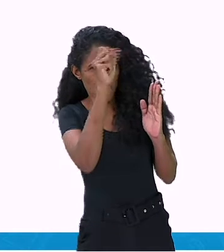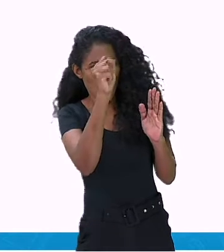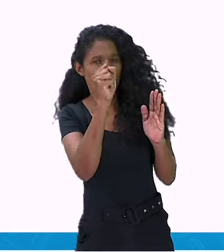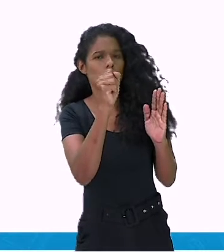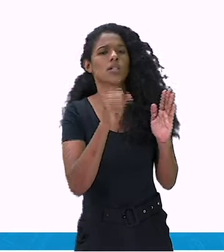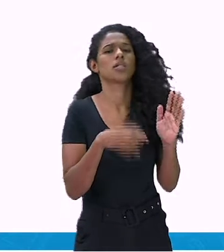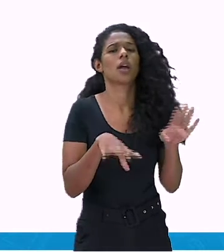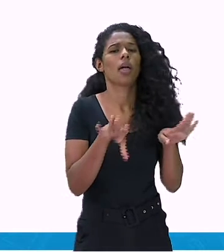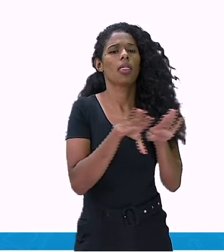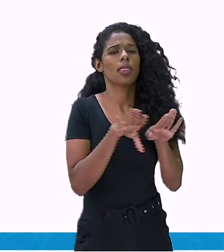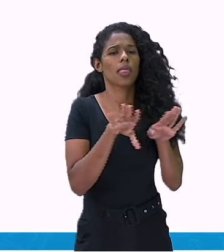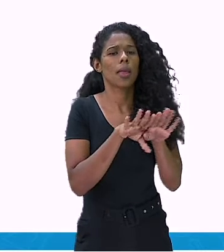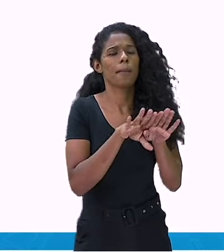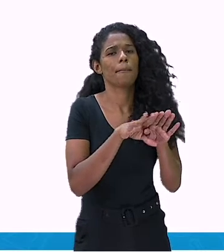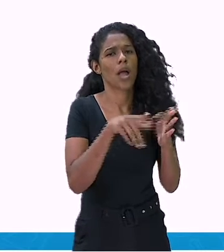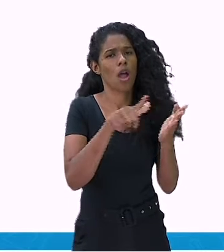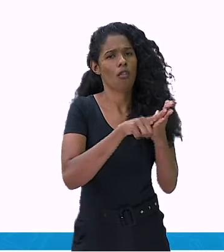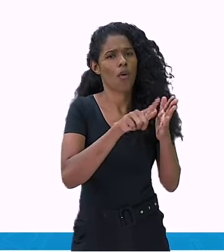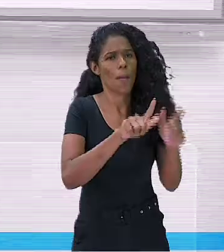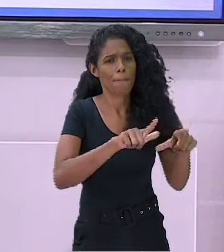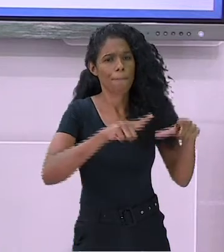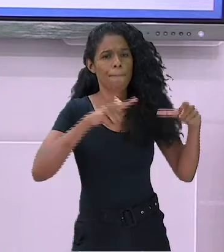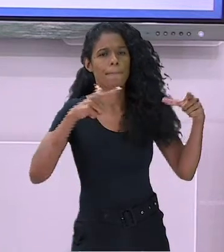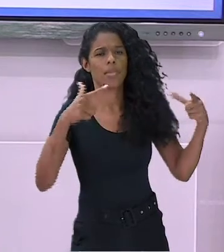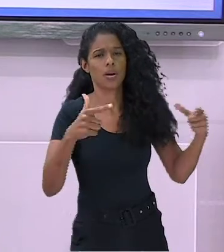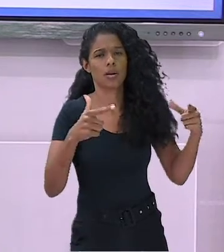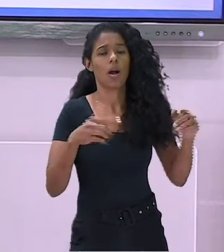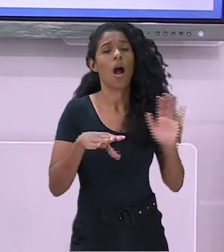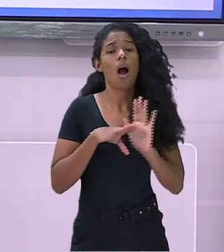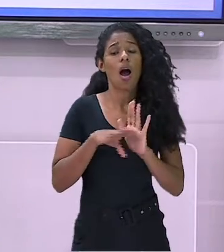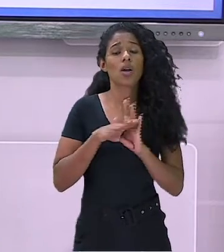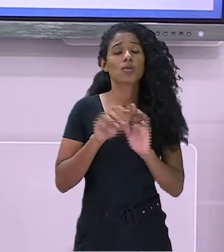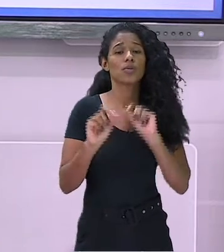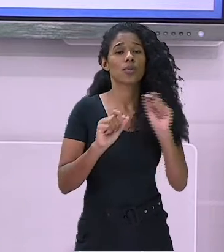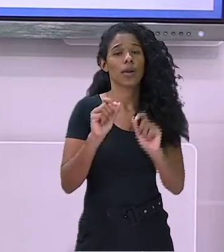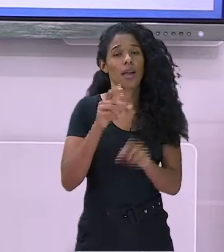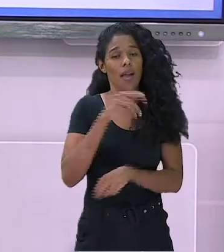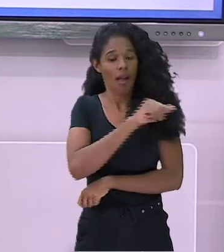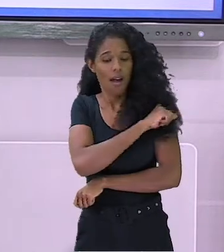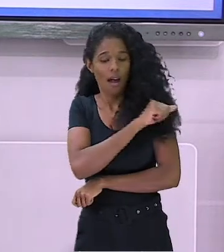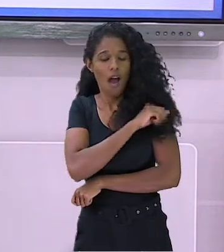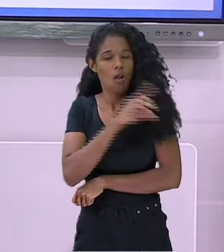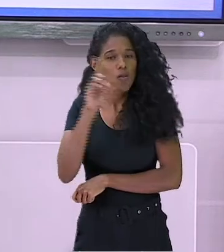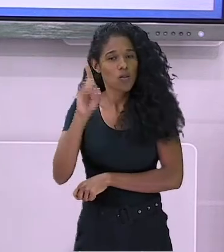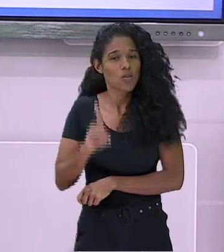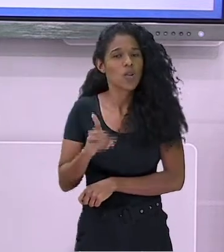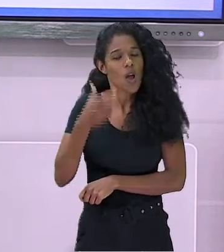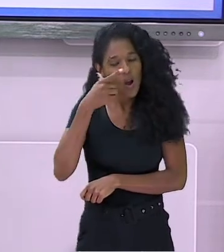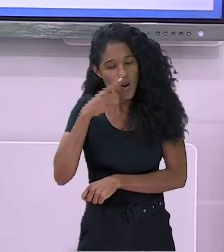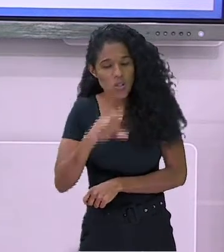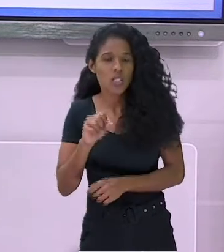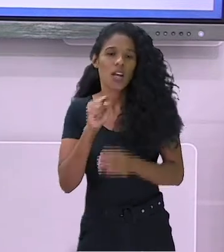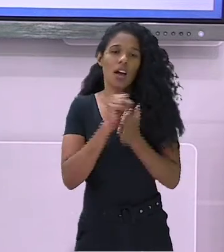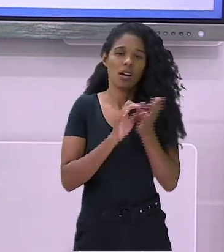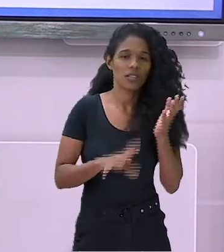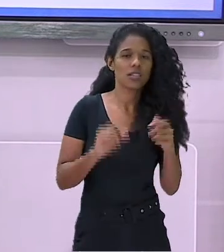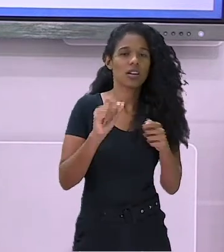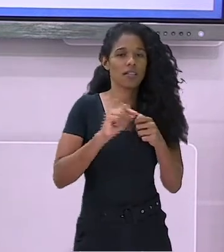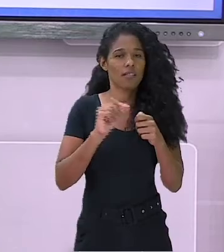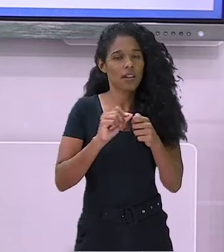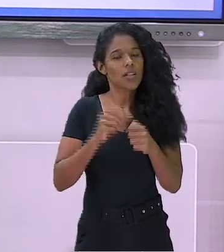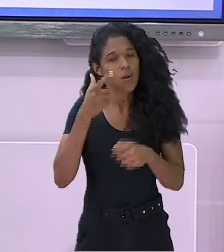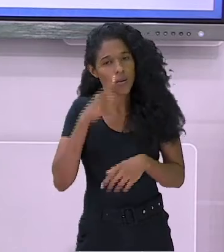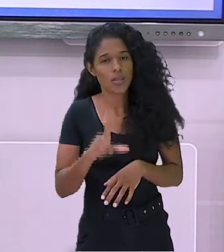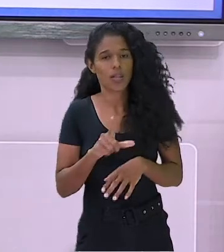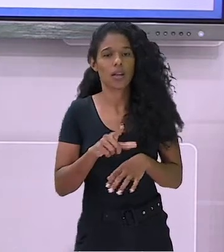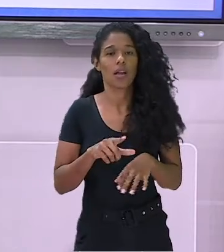coordenação motora fina. Você encontra este caderno em papelaria ou você mesmo pode fazer as linhas em um caderno sem